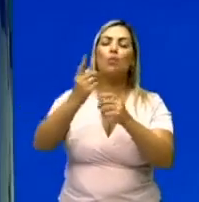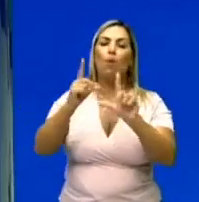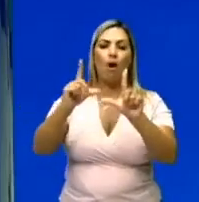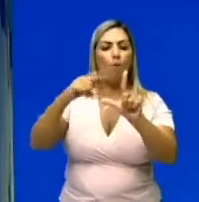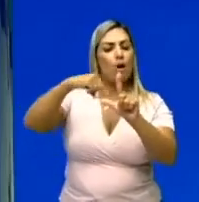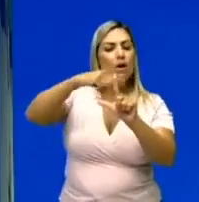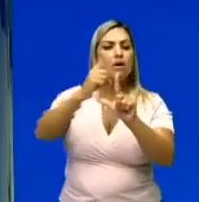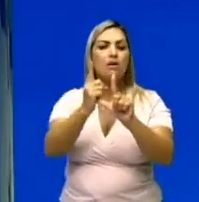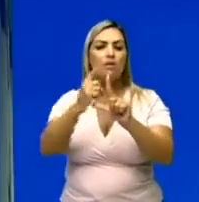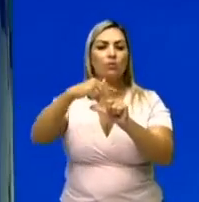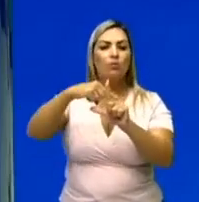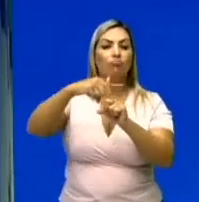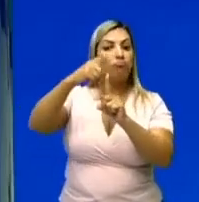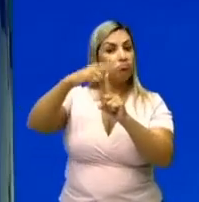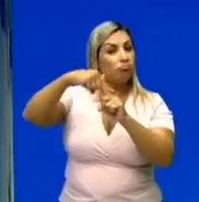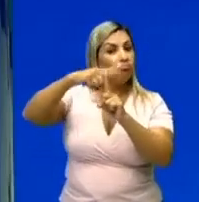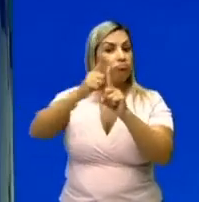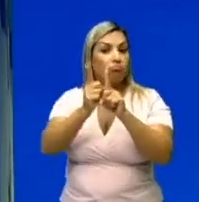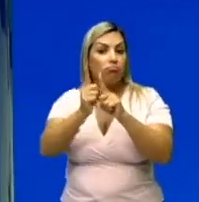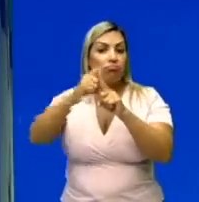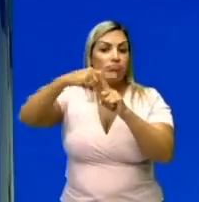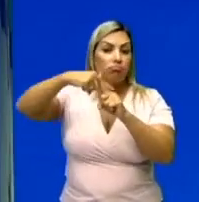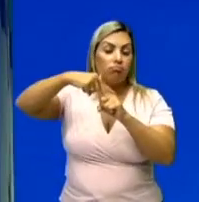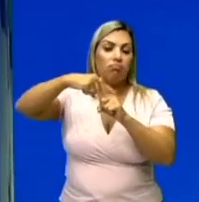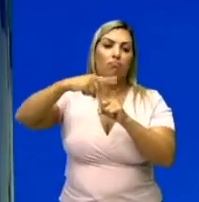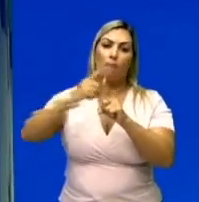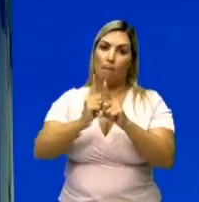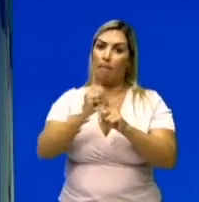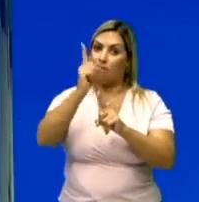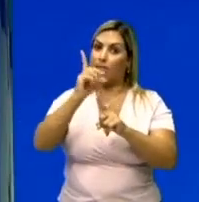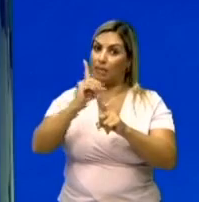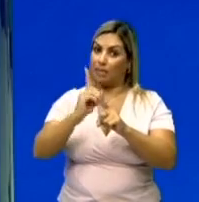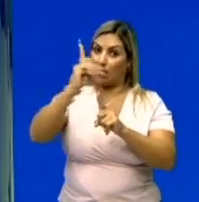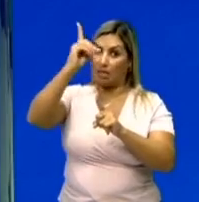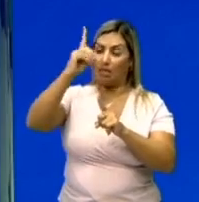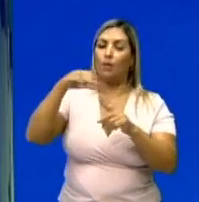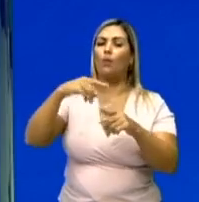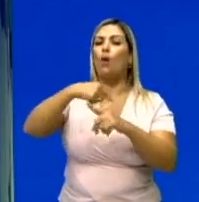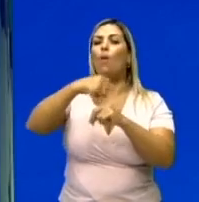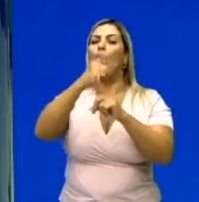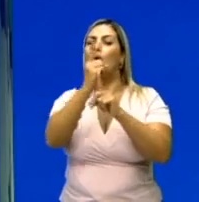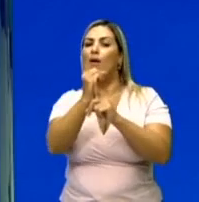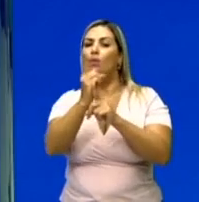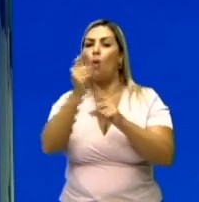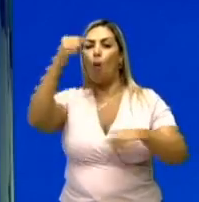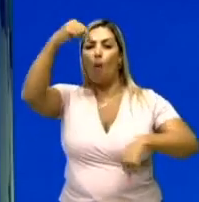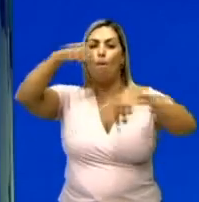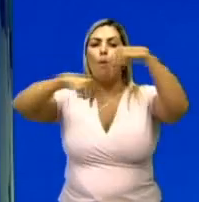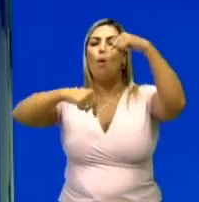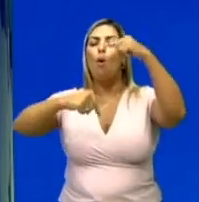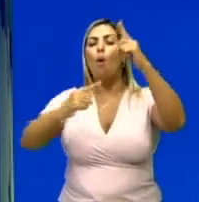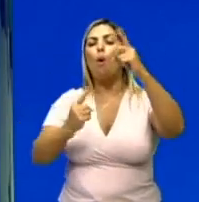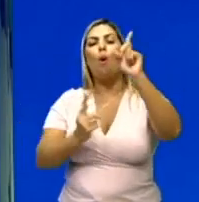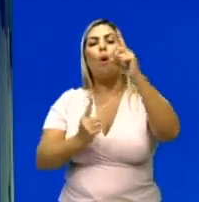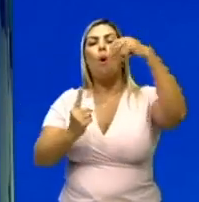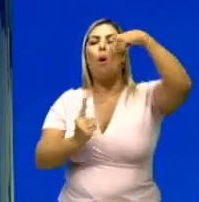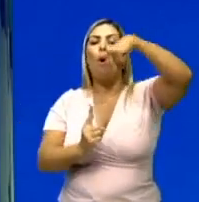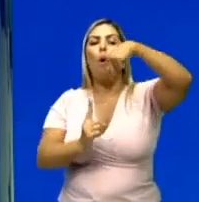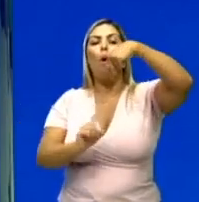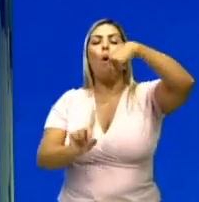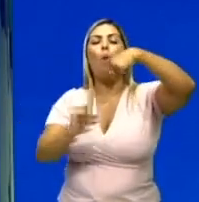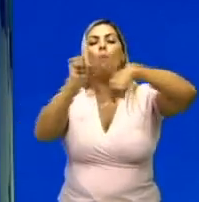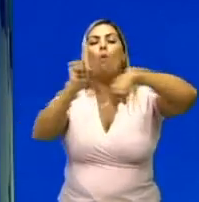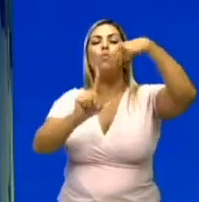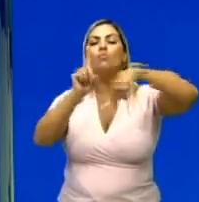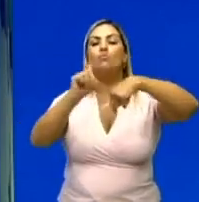Então, eu tenho força peso para baixo e o meu deslocamento para cima. Que ângulo é esse, galera? Quando são opostos. Será que isso aqui é 90 graus?